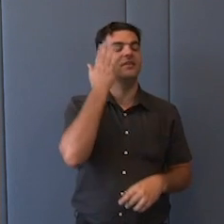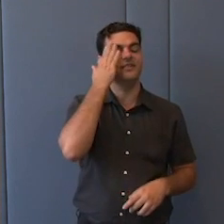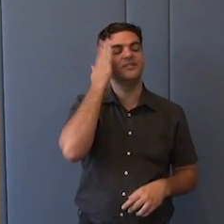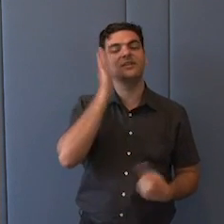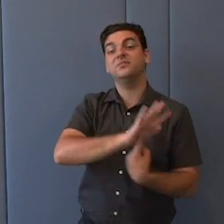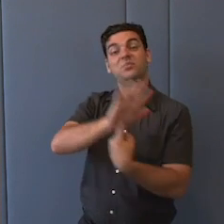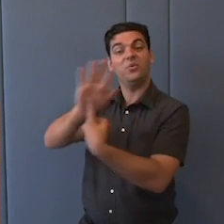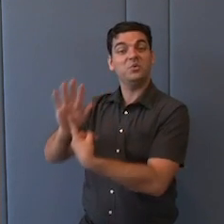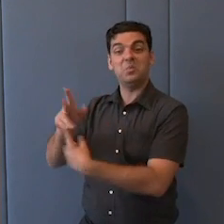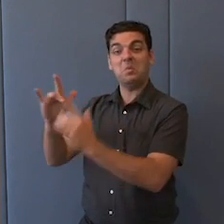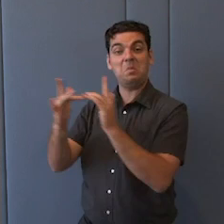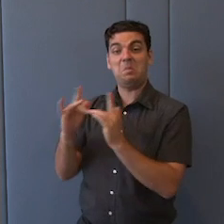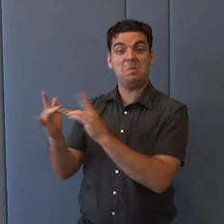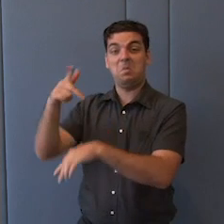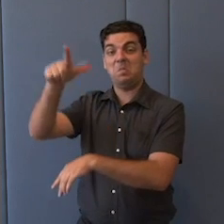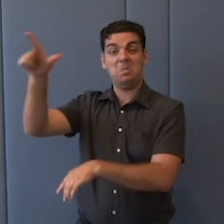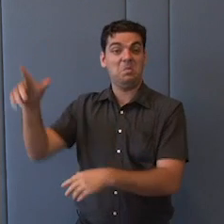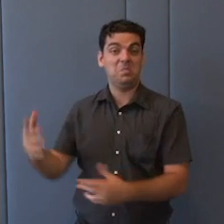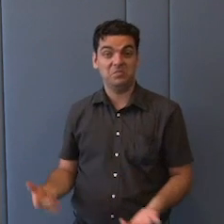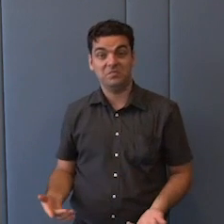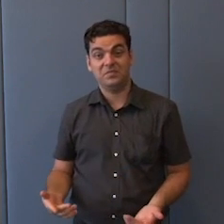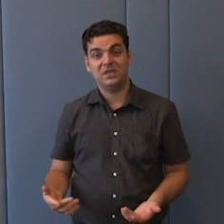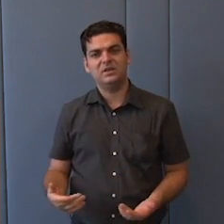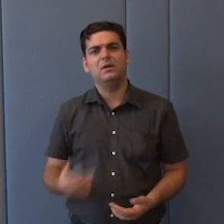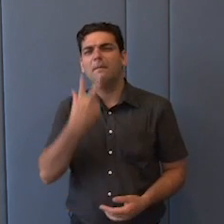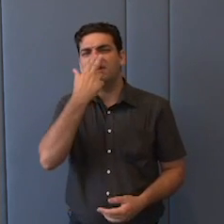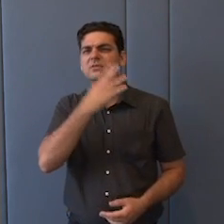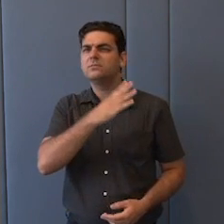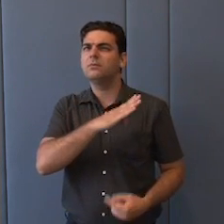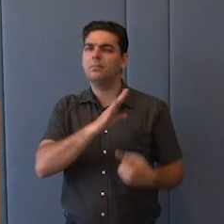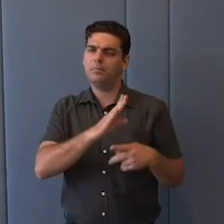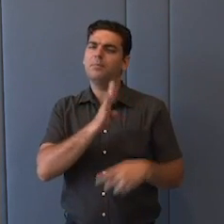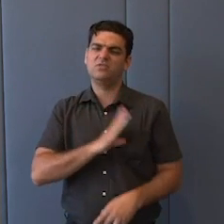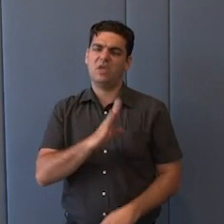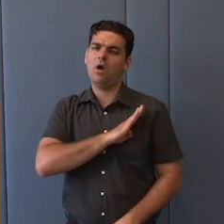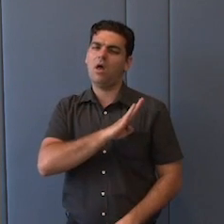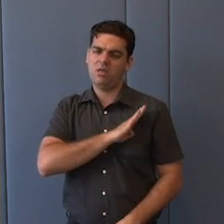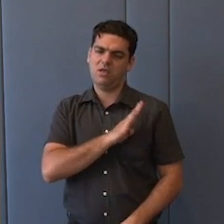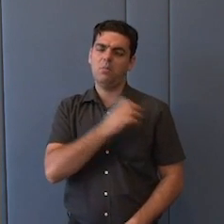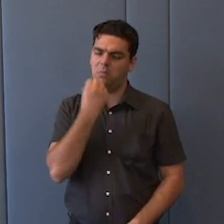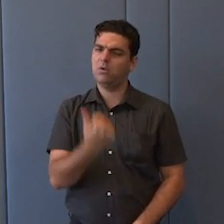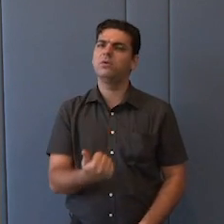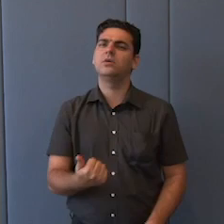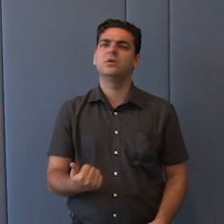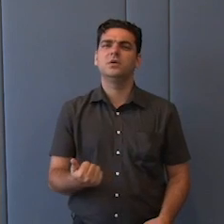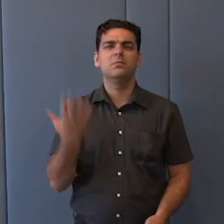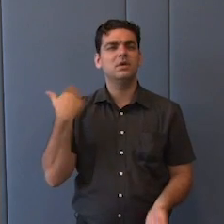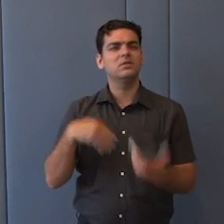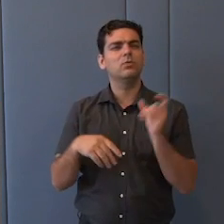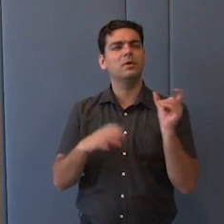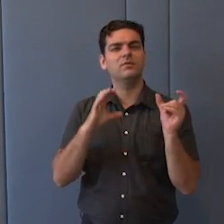Então, eu acho que tem, basicamente, esse coração conservador, uma palavra que, durante muito tempo, foi